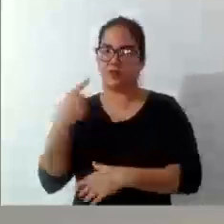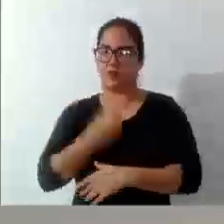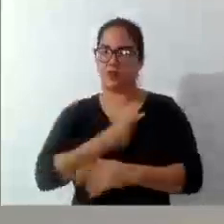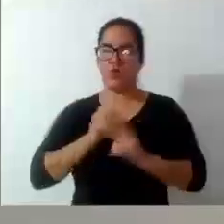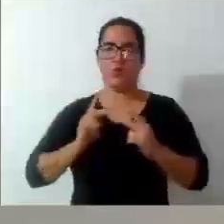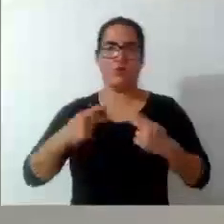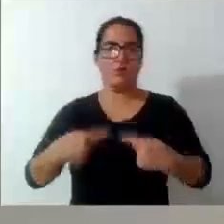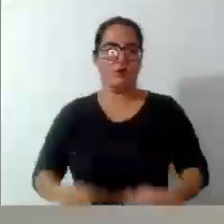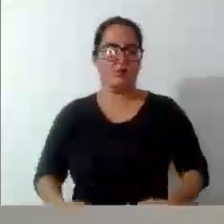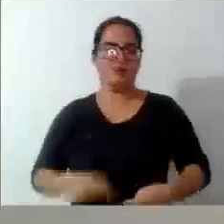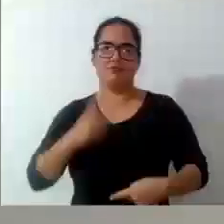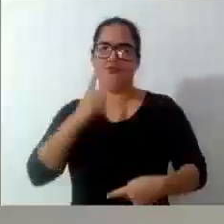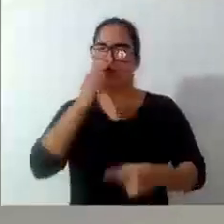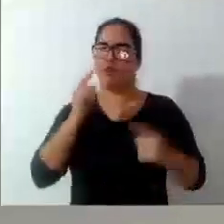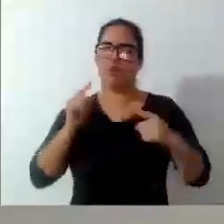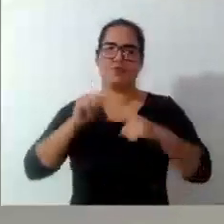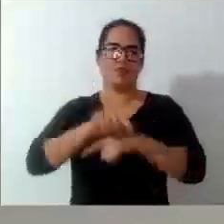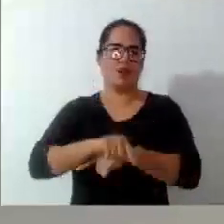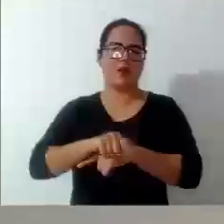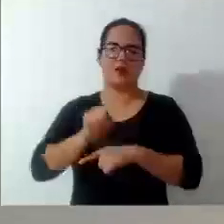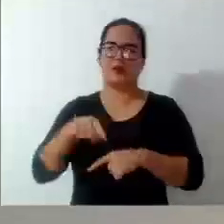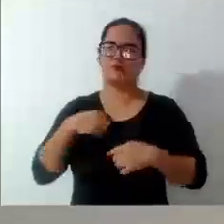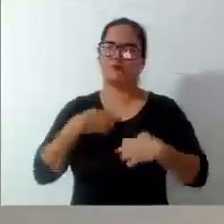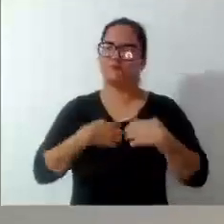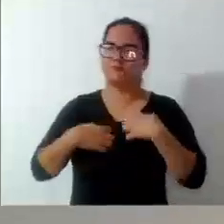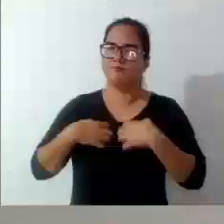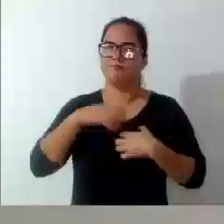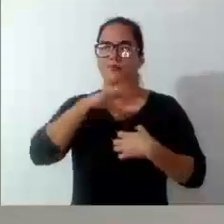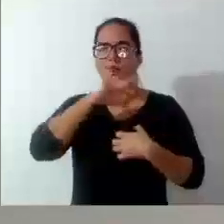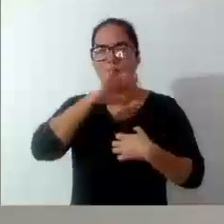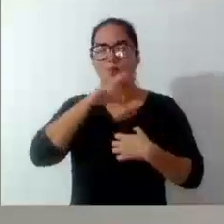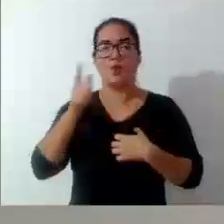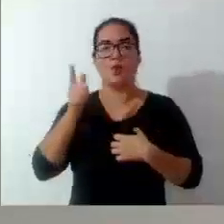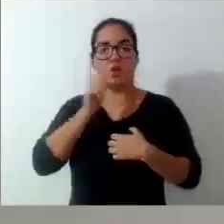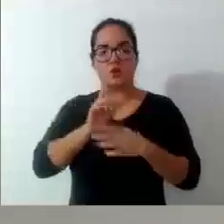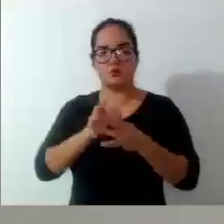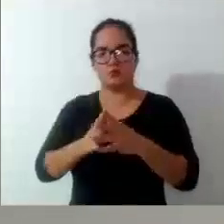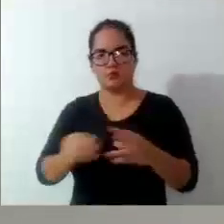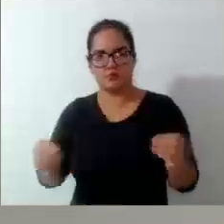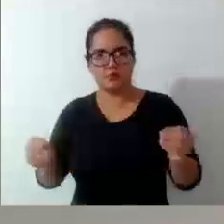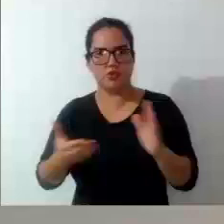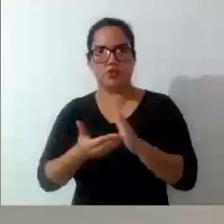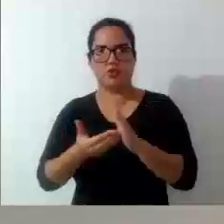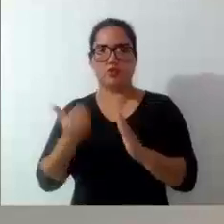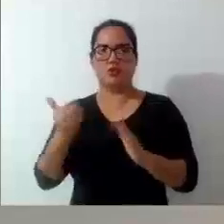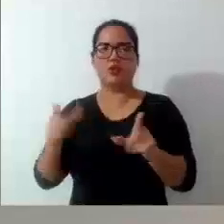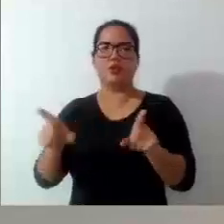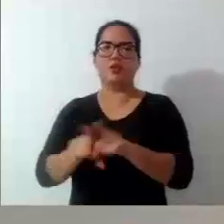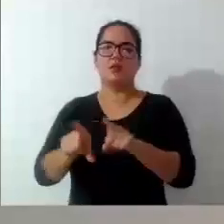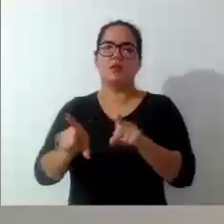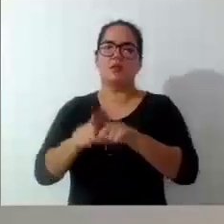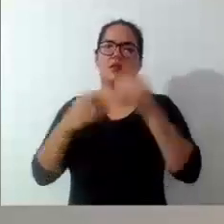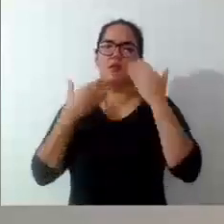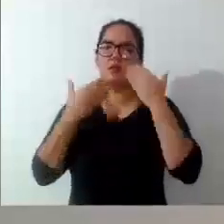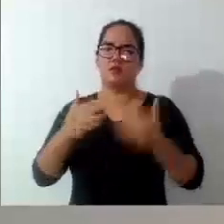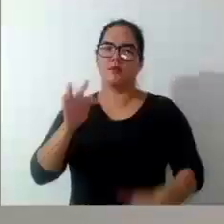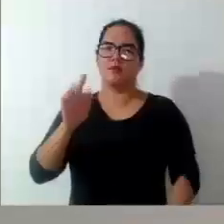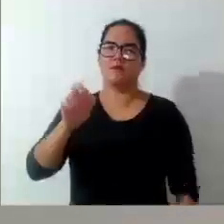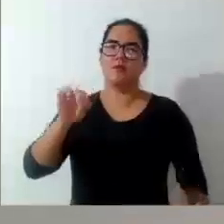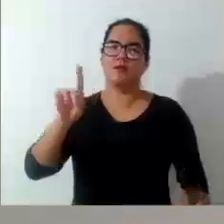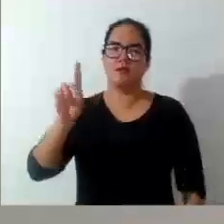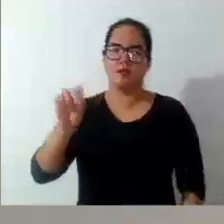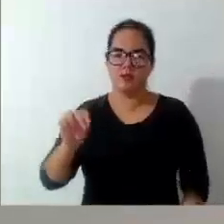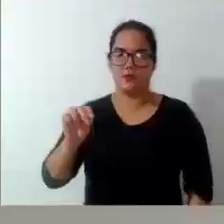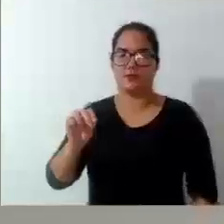causam desconforto. Então, a gente conseguiu sanar ali. Agradecer também ao Fernando Henrique da Silveira, radialista,